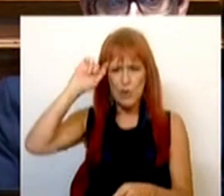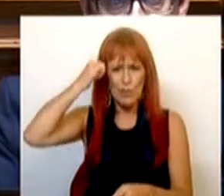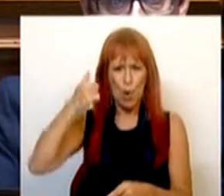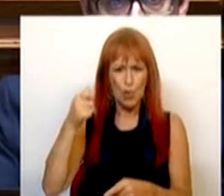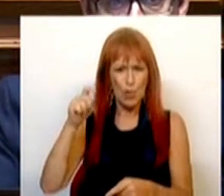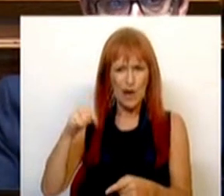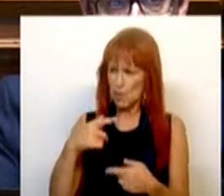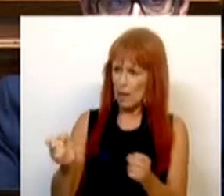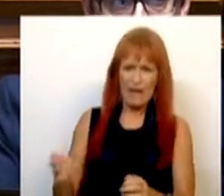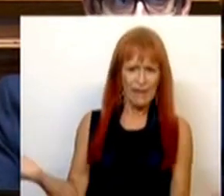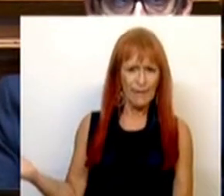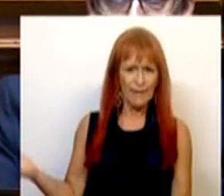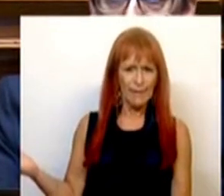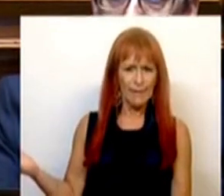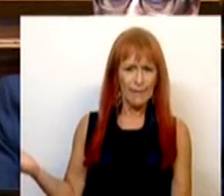não é nada?